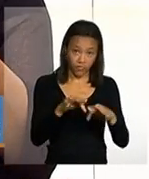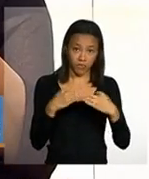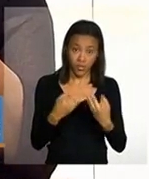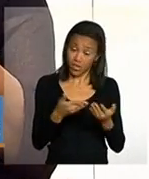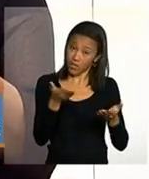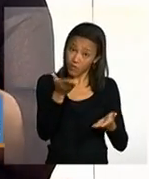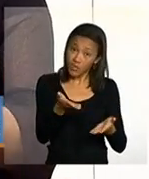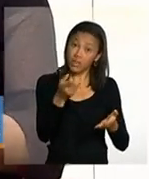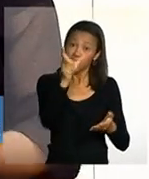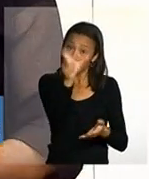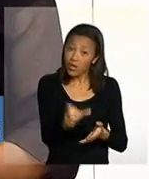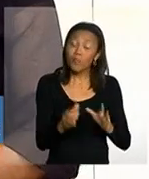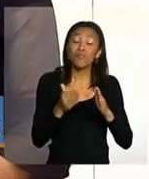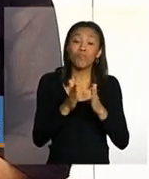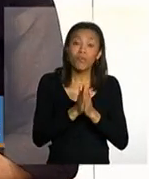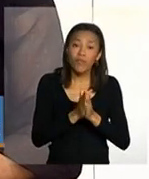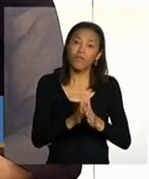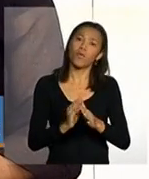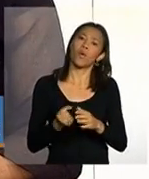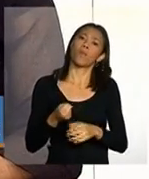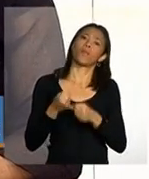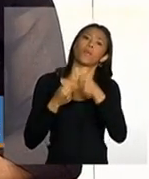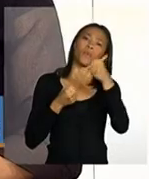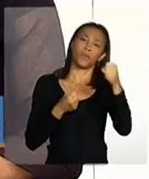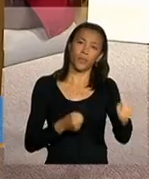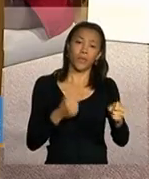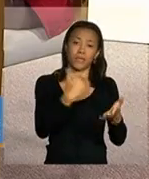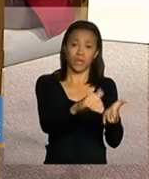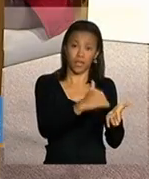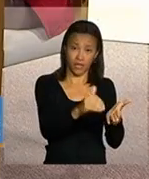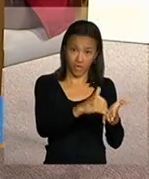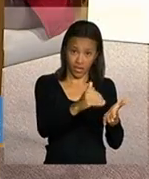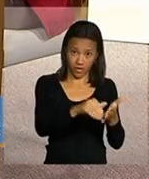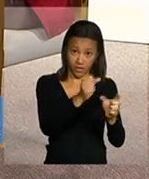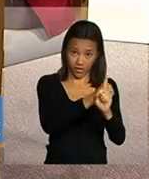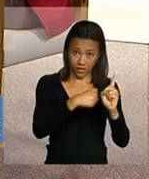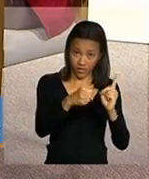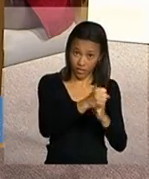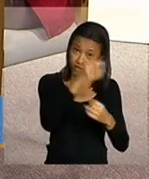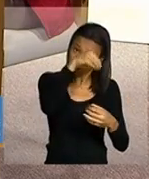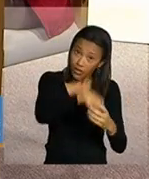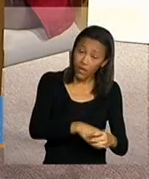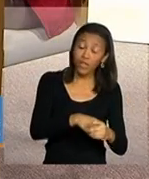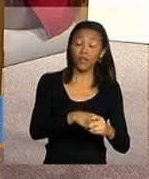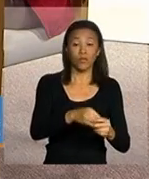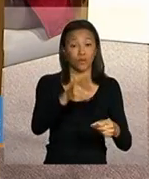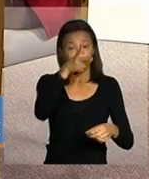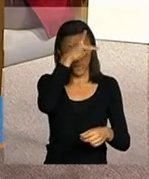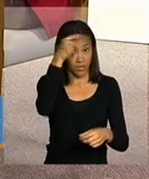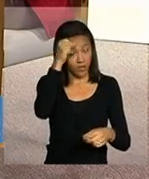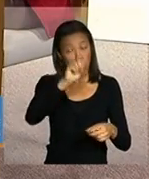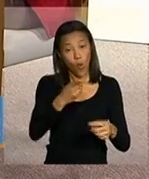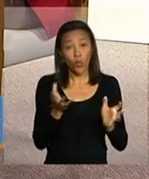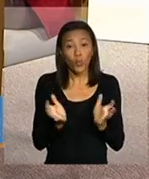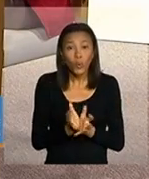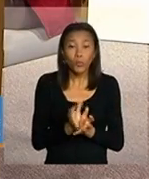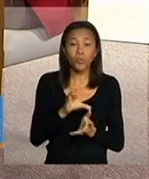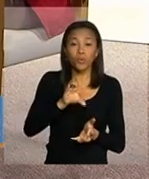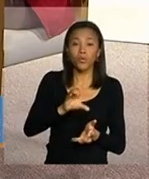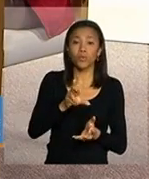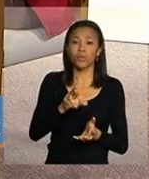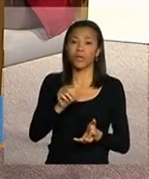favor procure a secretaria de assistência gestão do município ou a própria equipe do CRAS e procure